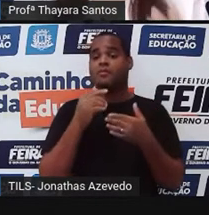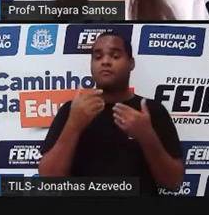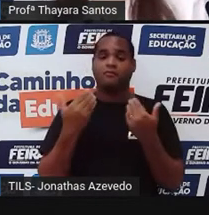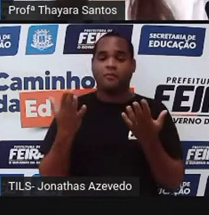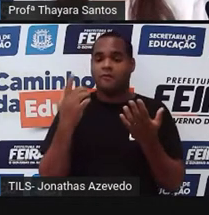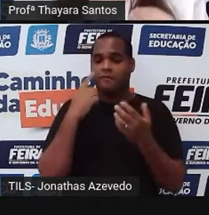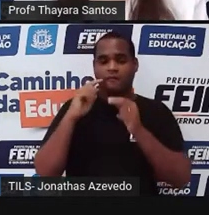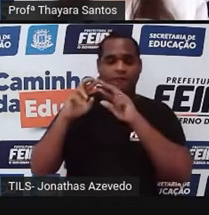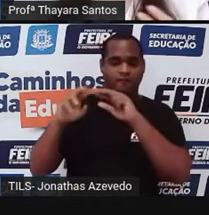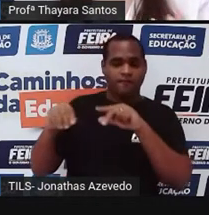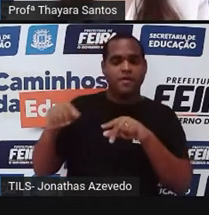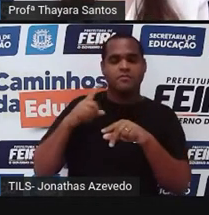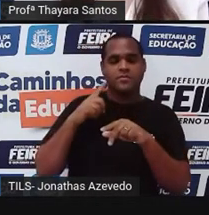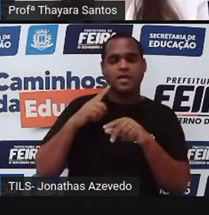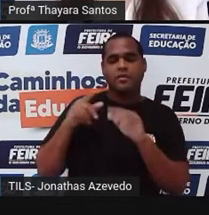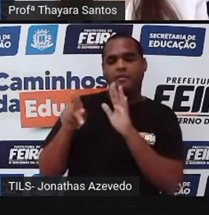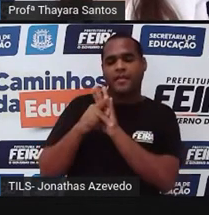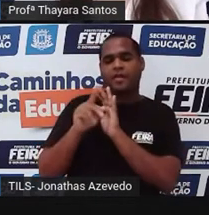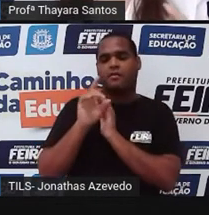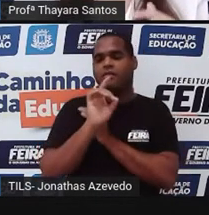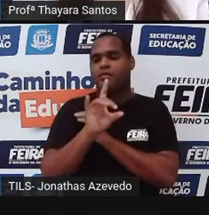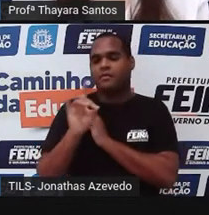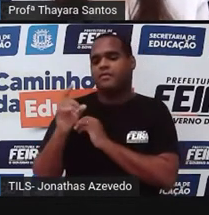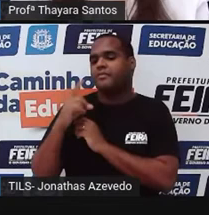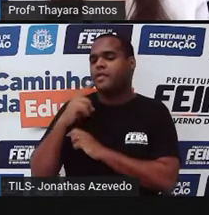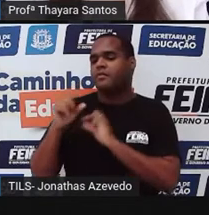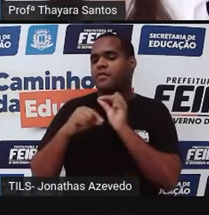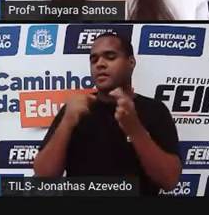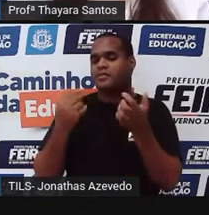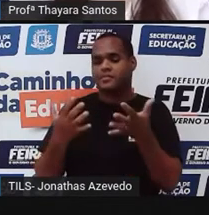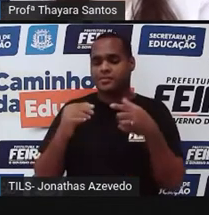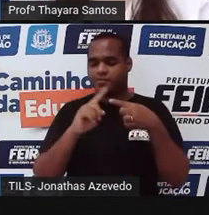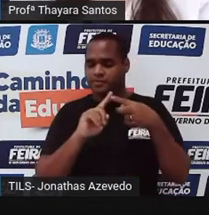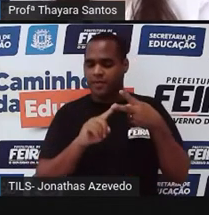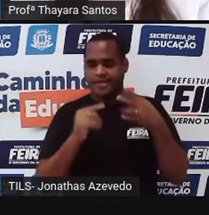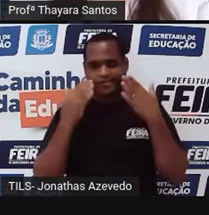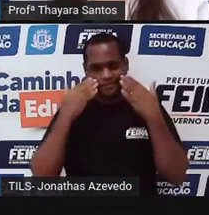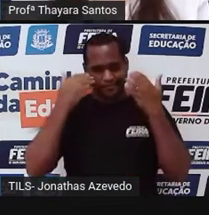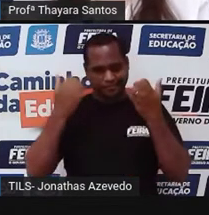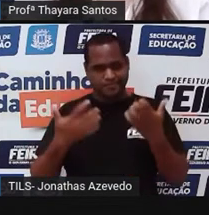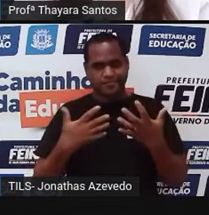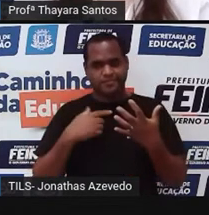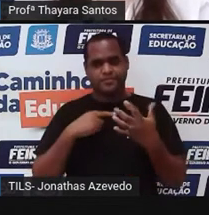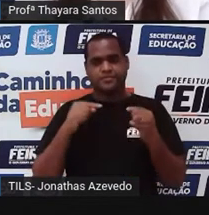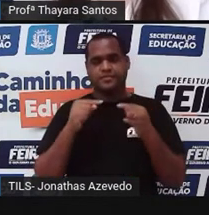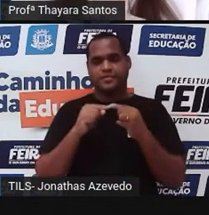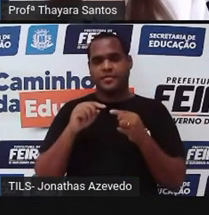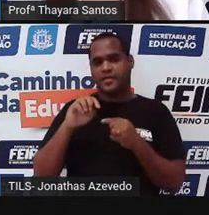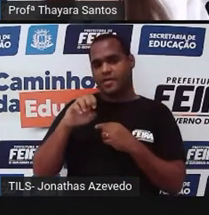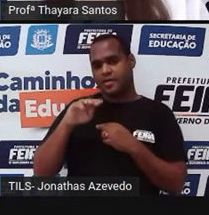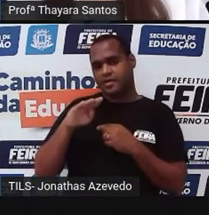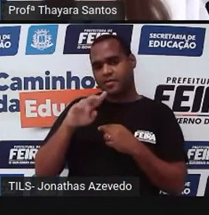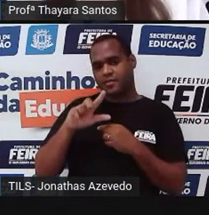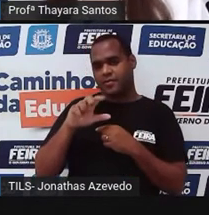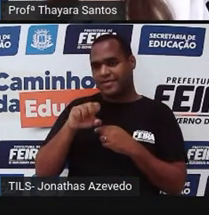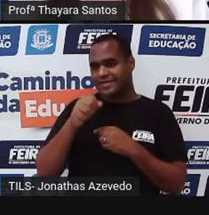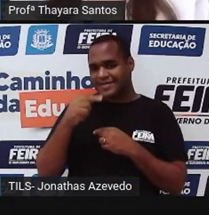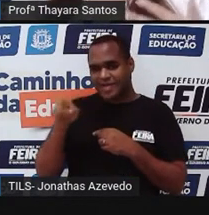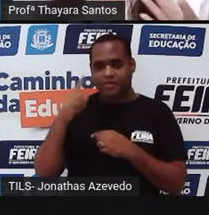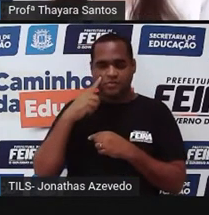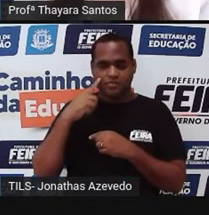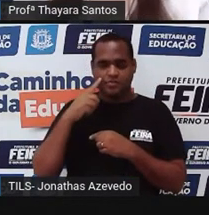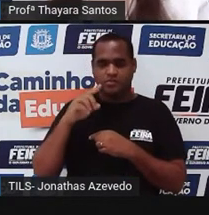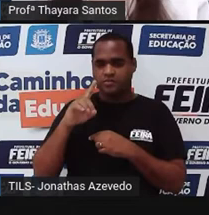propriedades específicas da matéria? Eu trouxe duas aqui para vocês. O ponto de ebulição e a densidade.